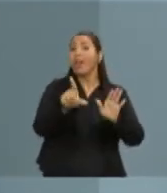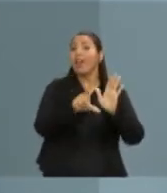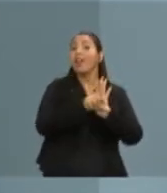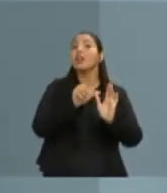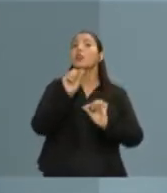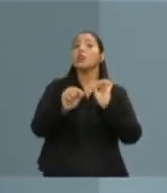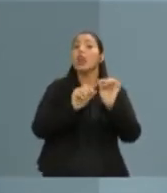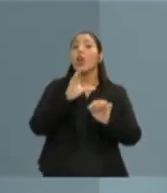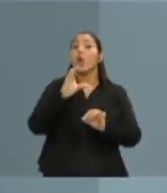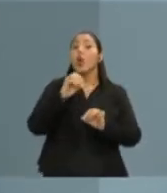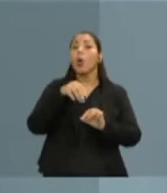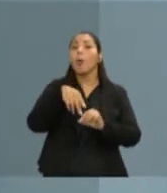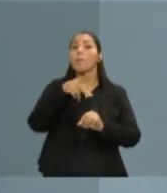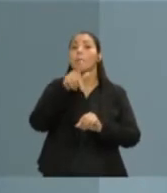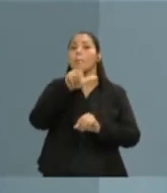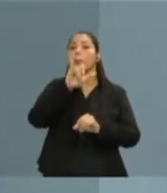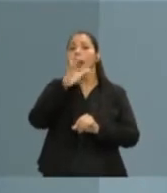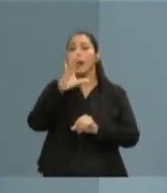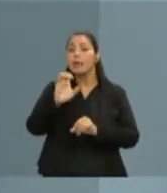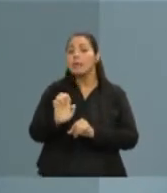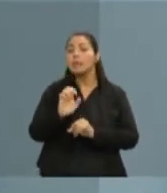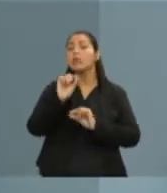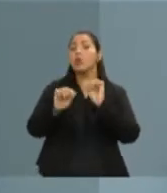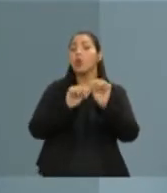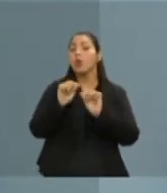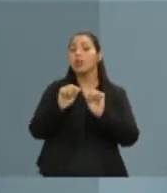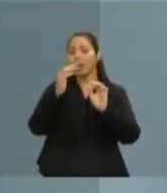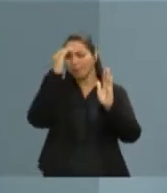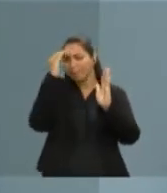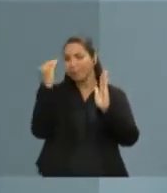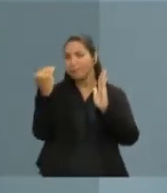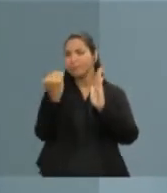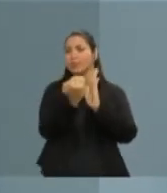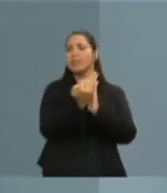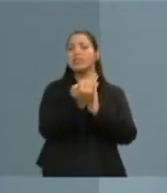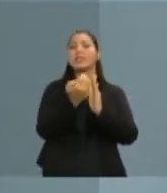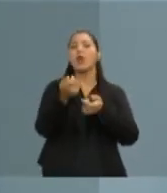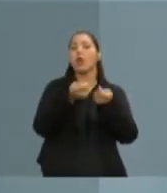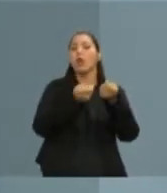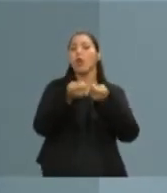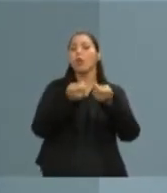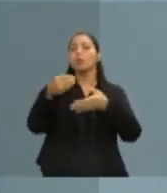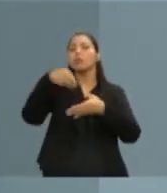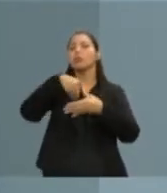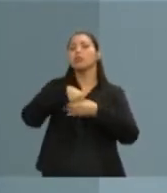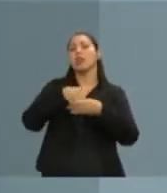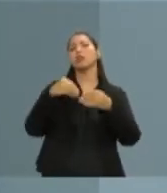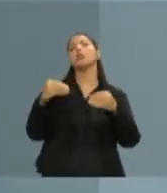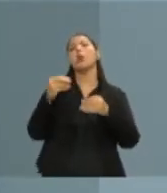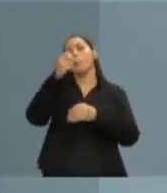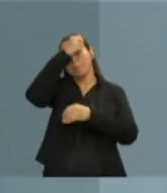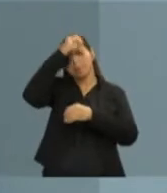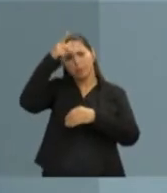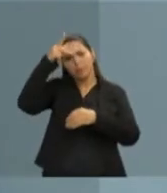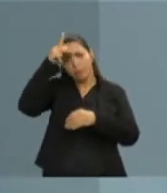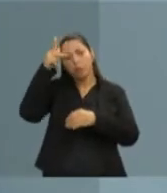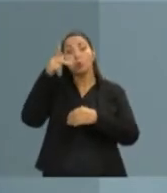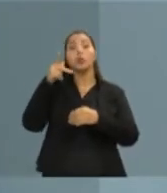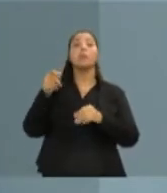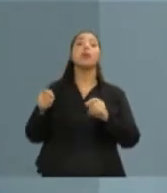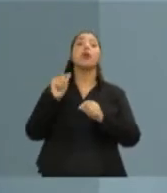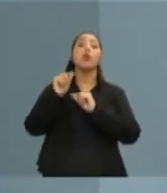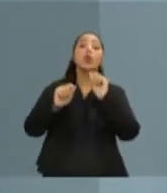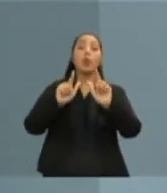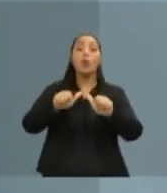nós vamos ter em Vitória uma lei do compliance municipal para que efetivamente nós tenhamos no controle interno medidas preventivas para que os atos de corrupção